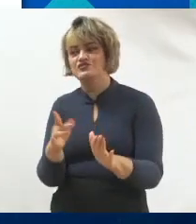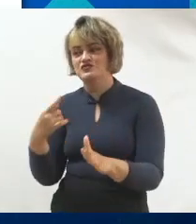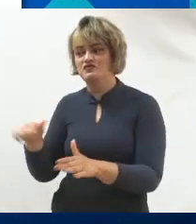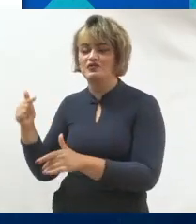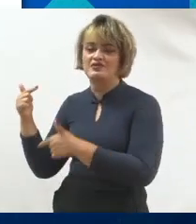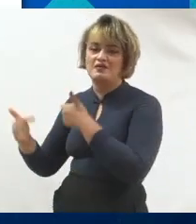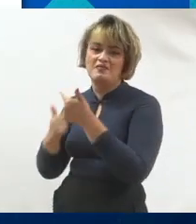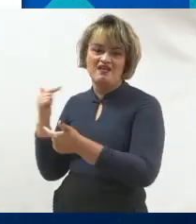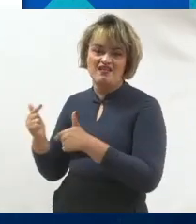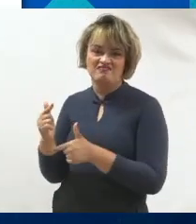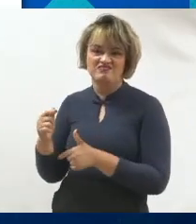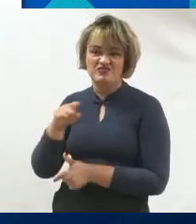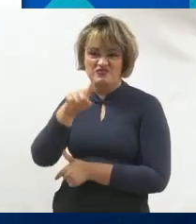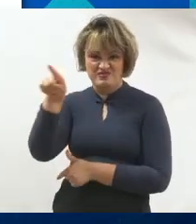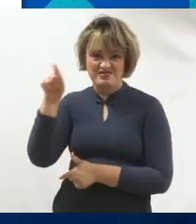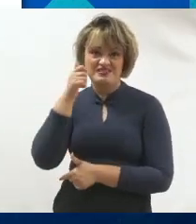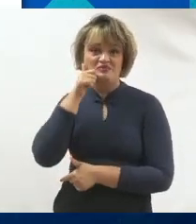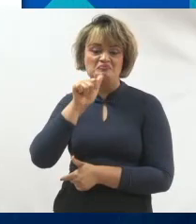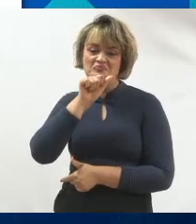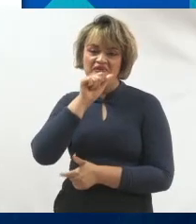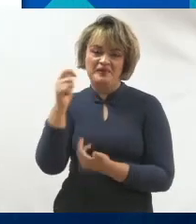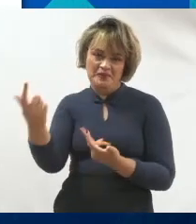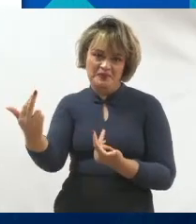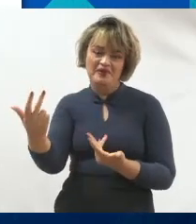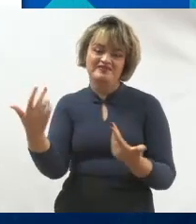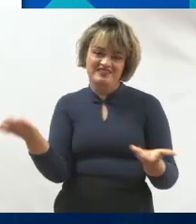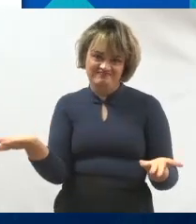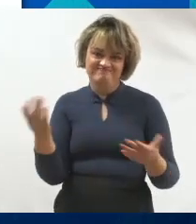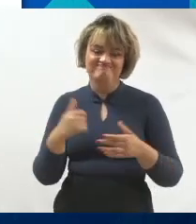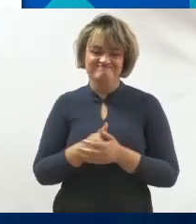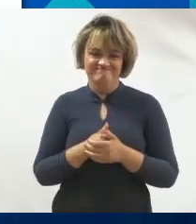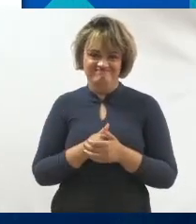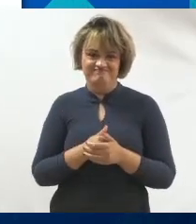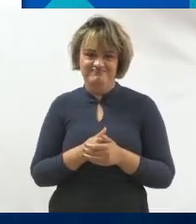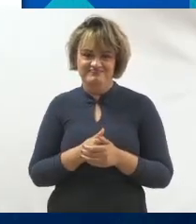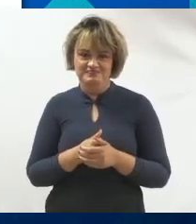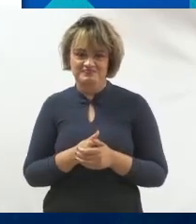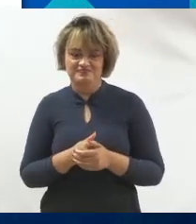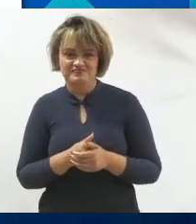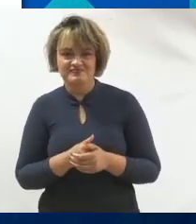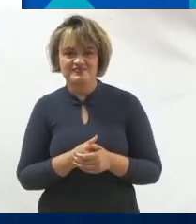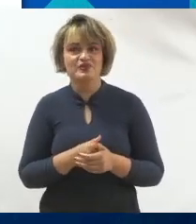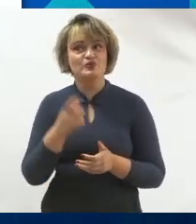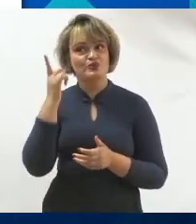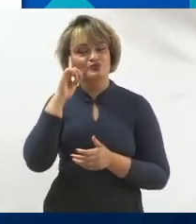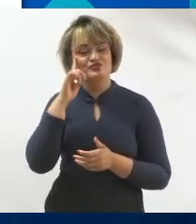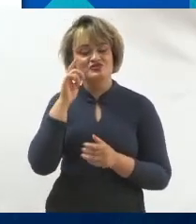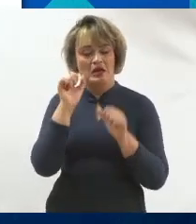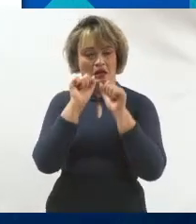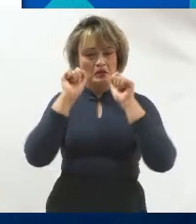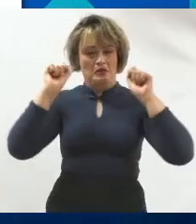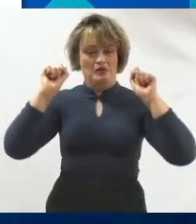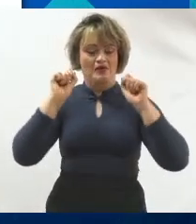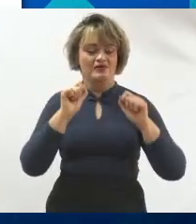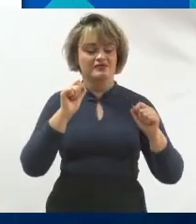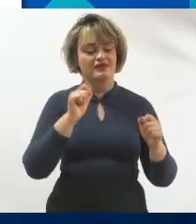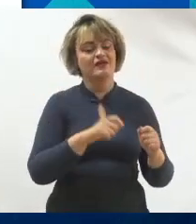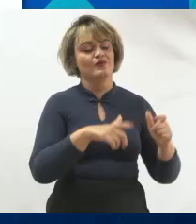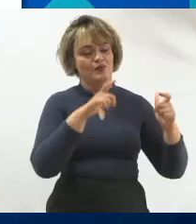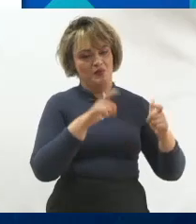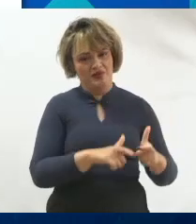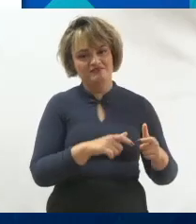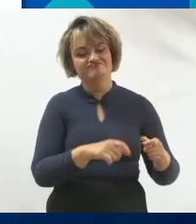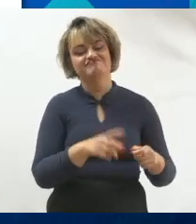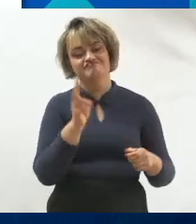Quantas e quantas mães nesse Brasil fazem isso? Acorda todo dia, passa pelo mesmo trajeto,